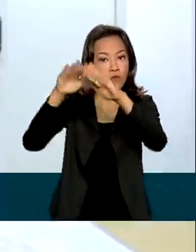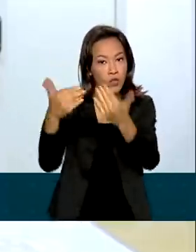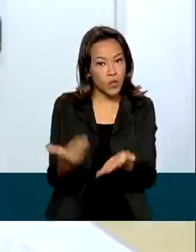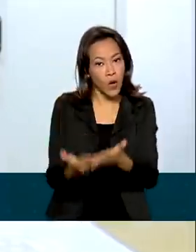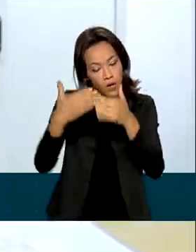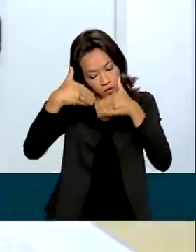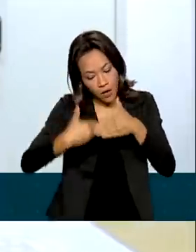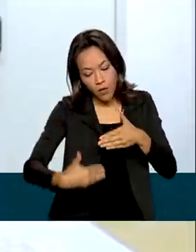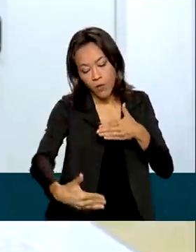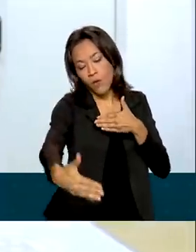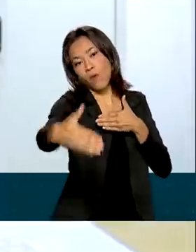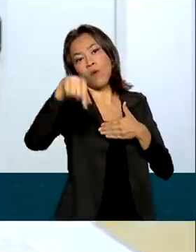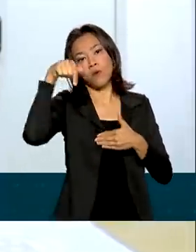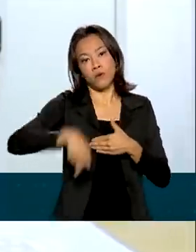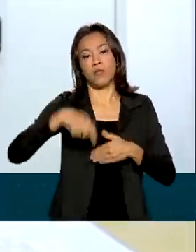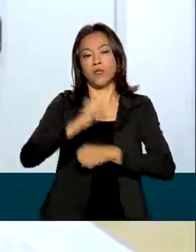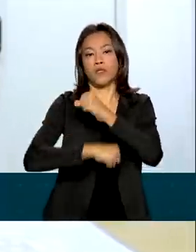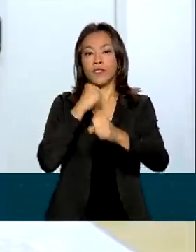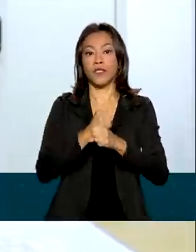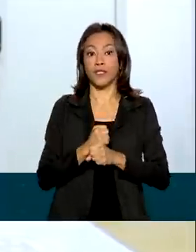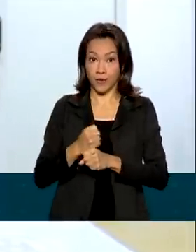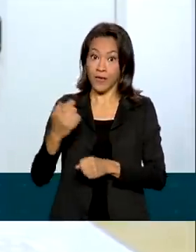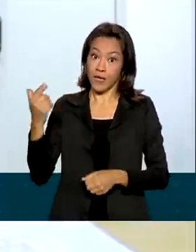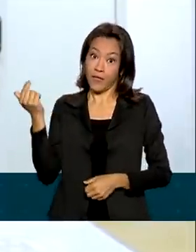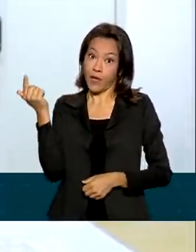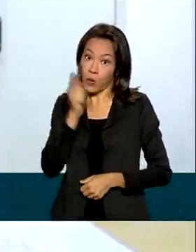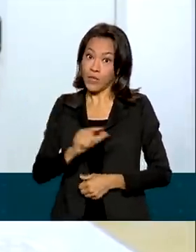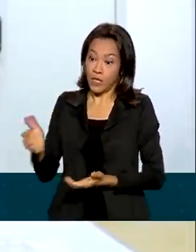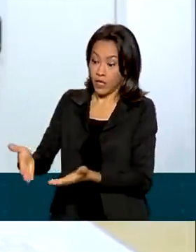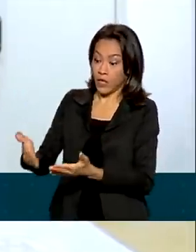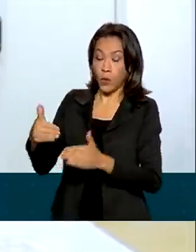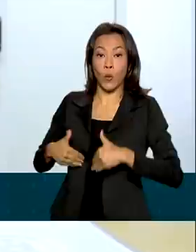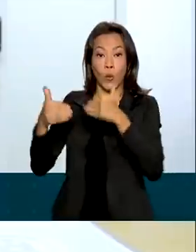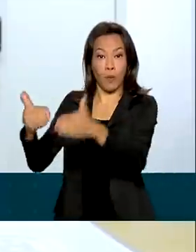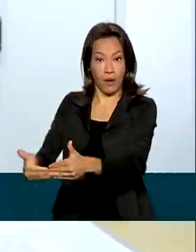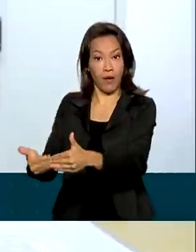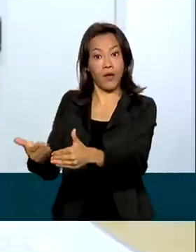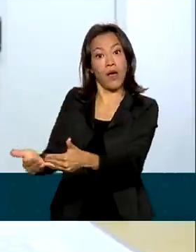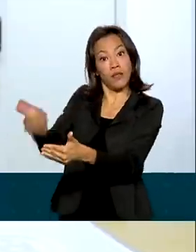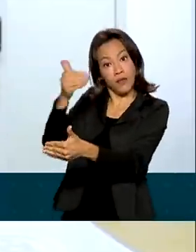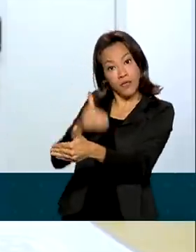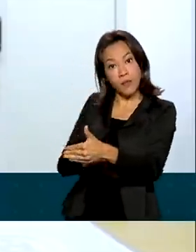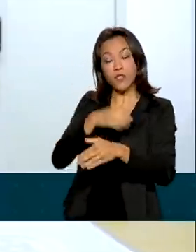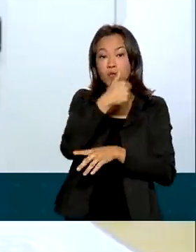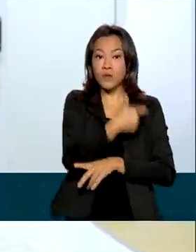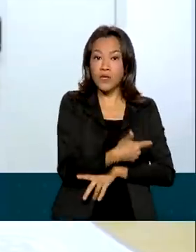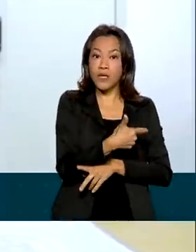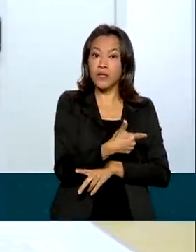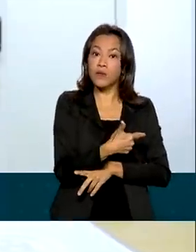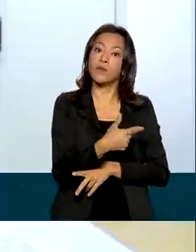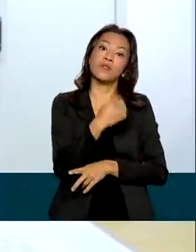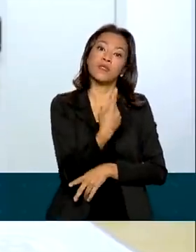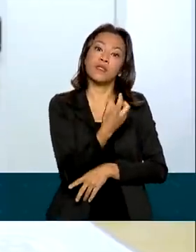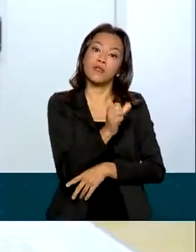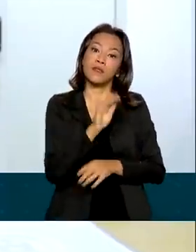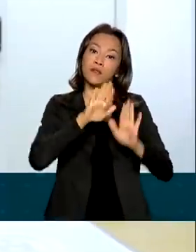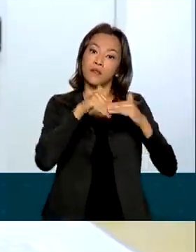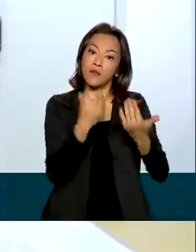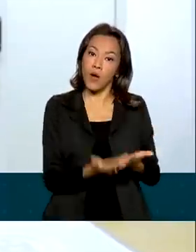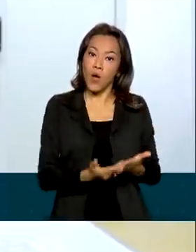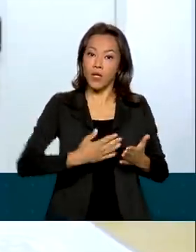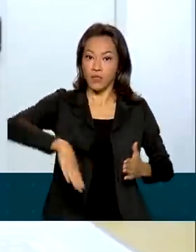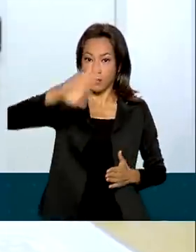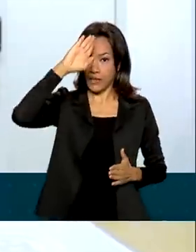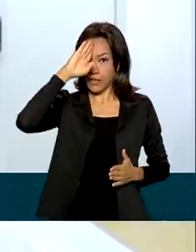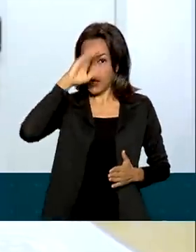deste ano. O que vai fazer com que o MEC antecipe a meta de 216 escolas cívico-militares que estava prevista para